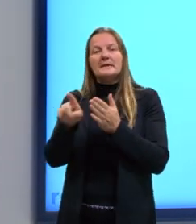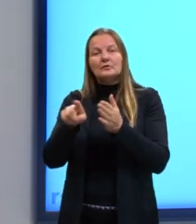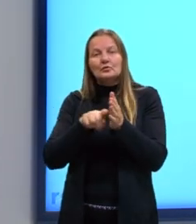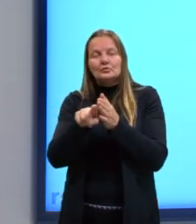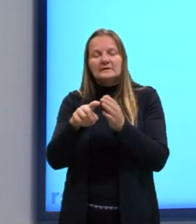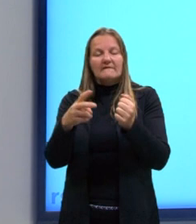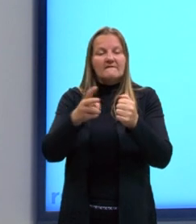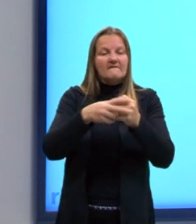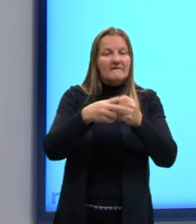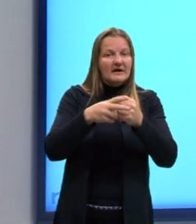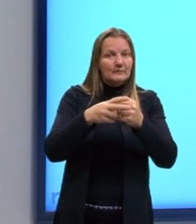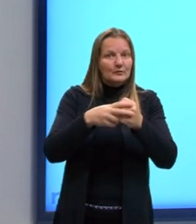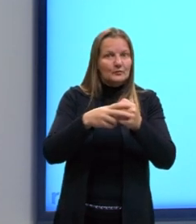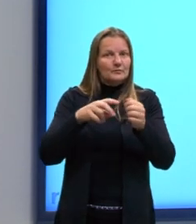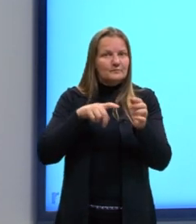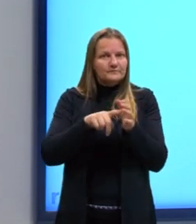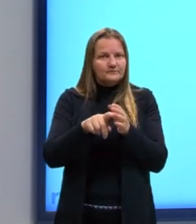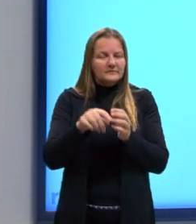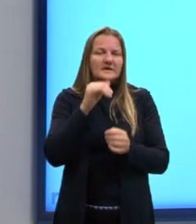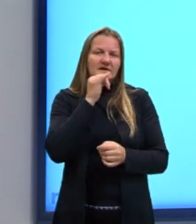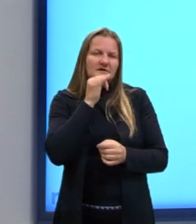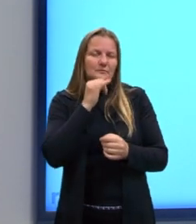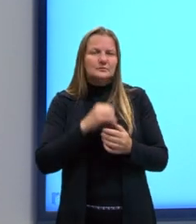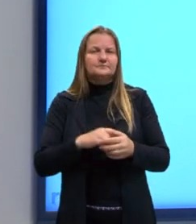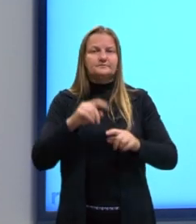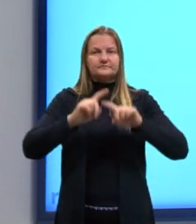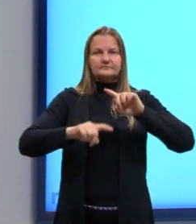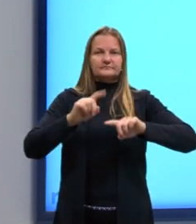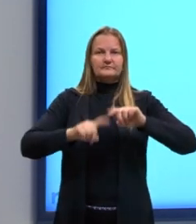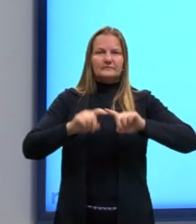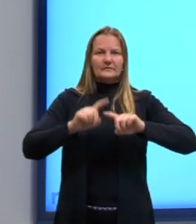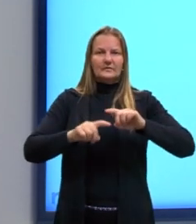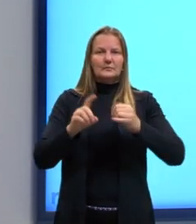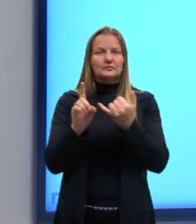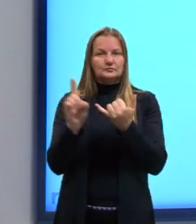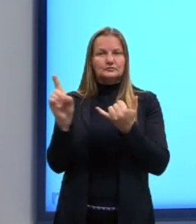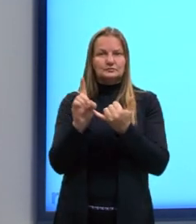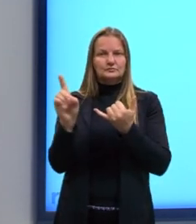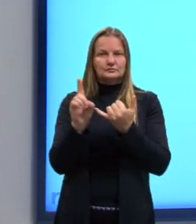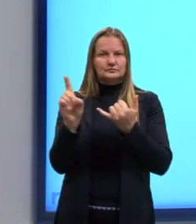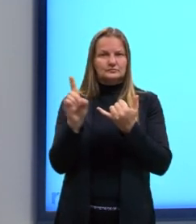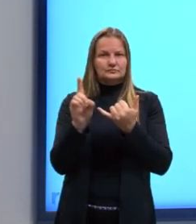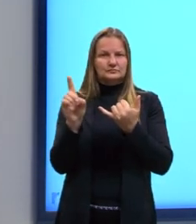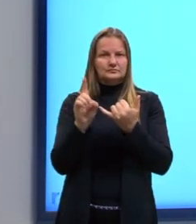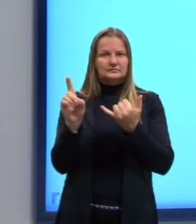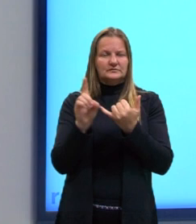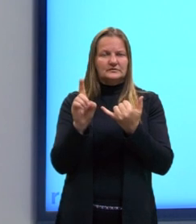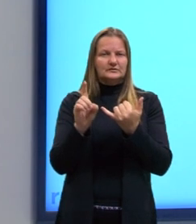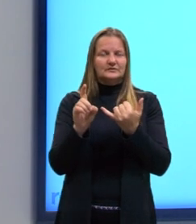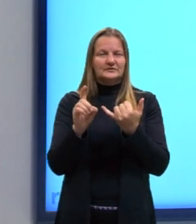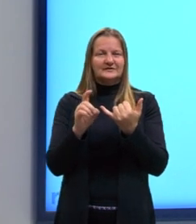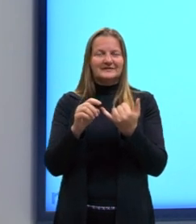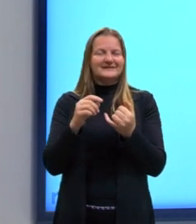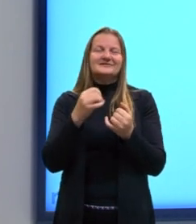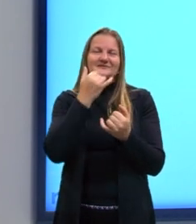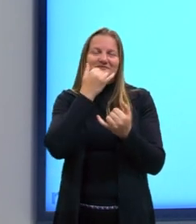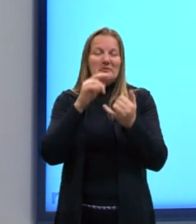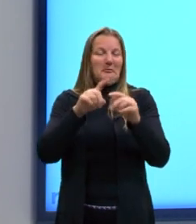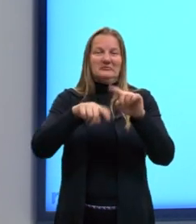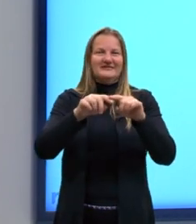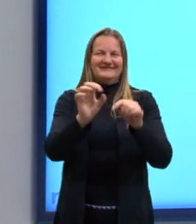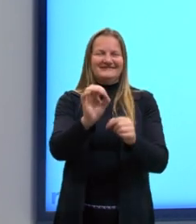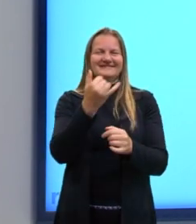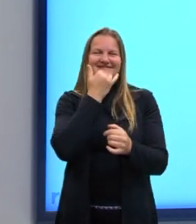para o verbo. No caso dos objetos diretos, a pergunta que a gente faz para esse